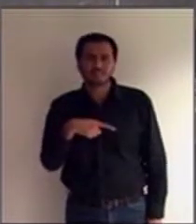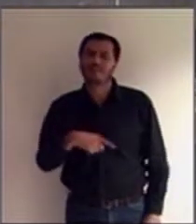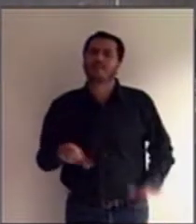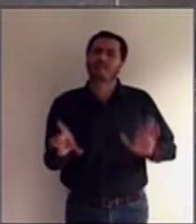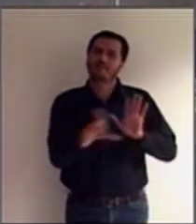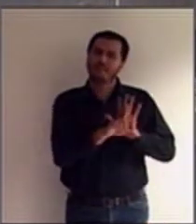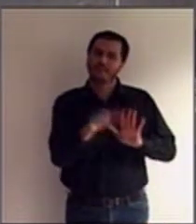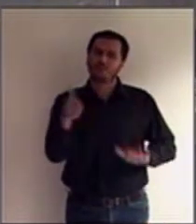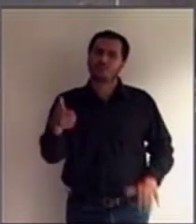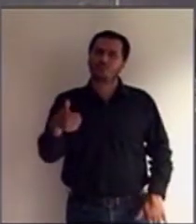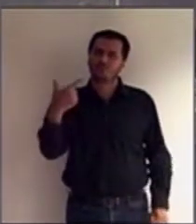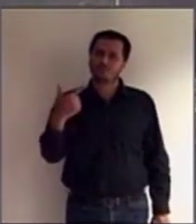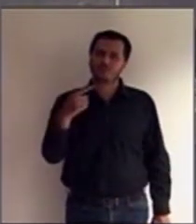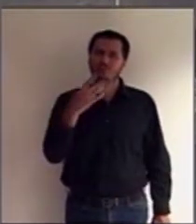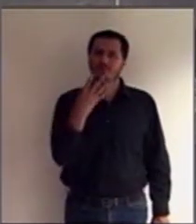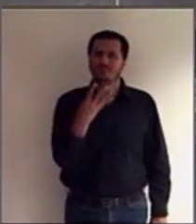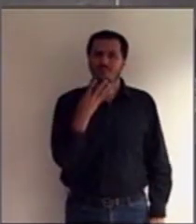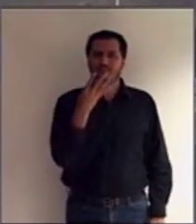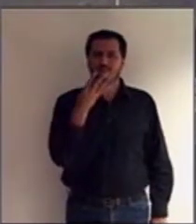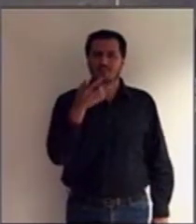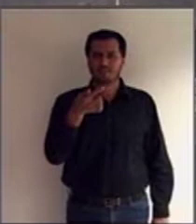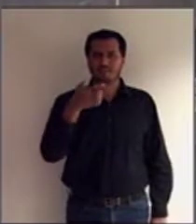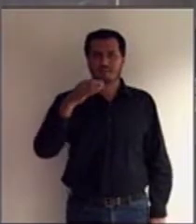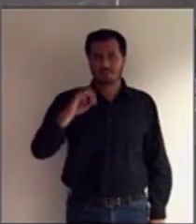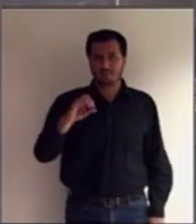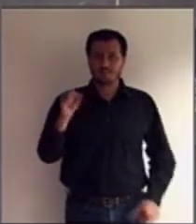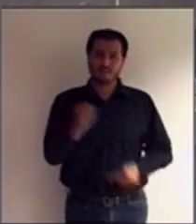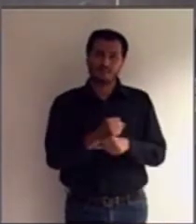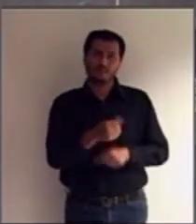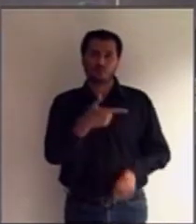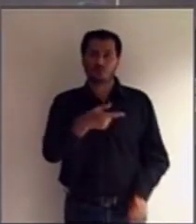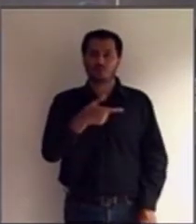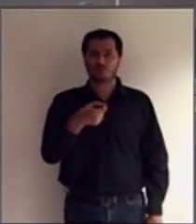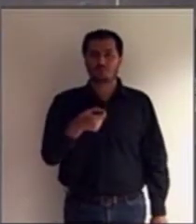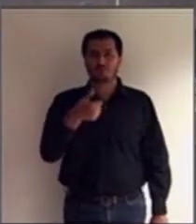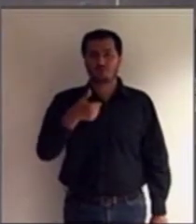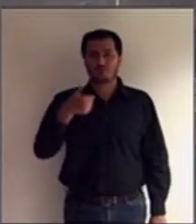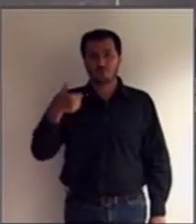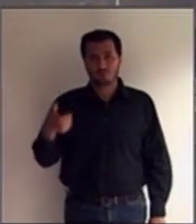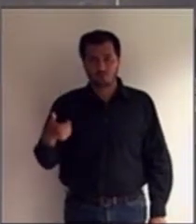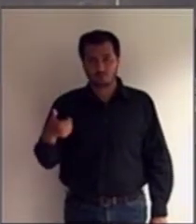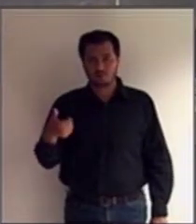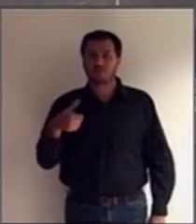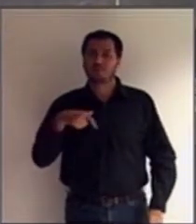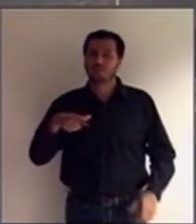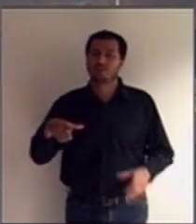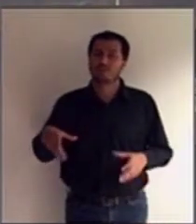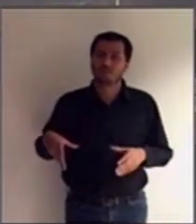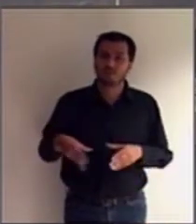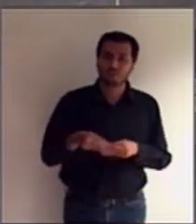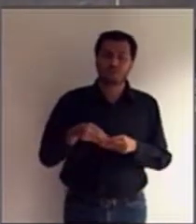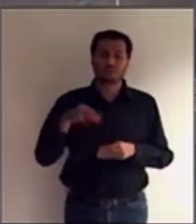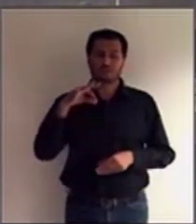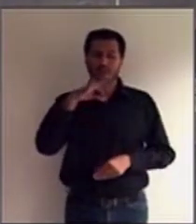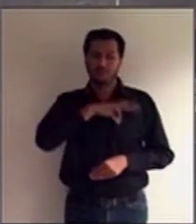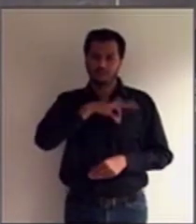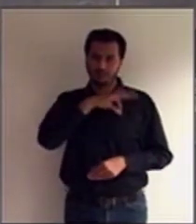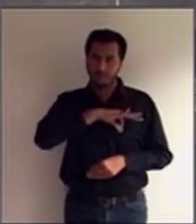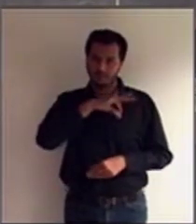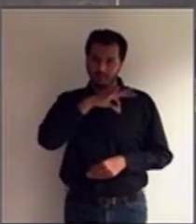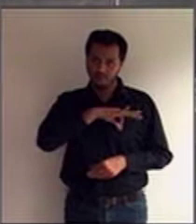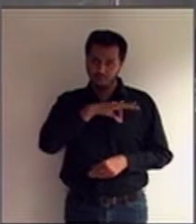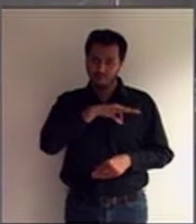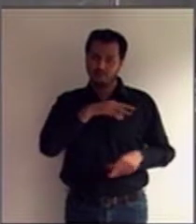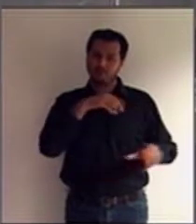lei 12.470 de 2011 e somado ao salário recebido